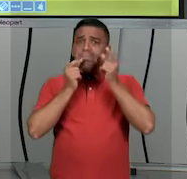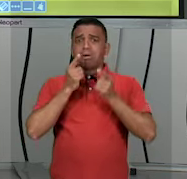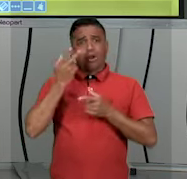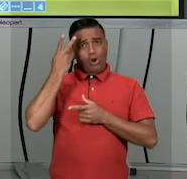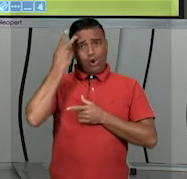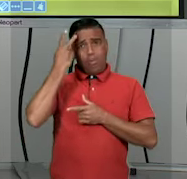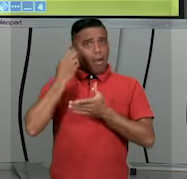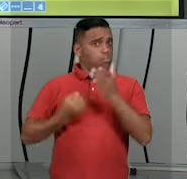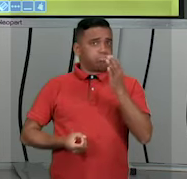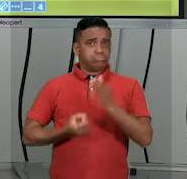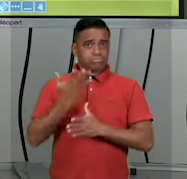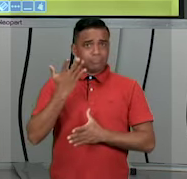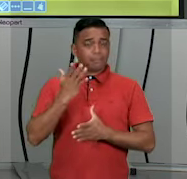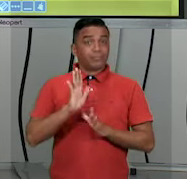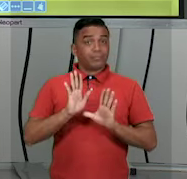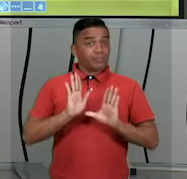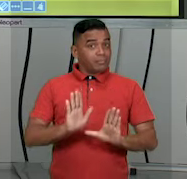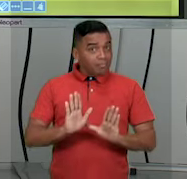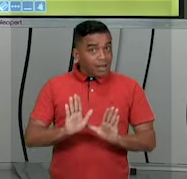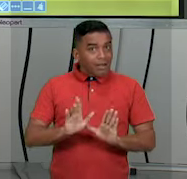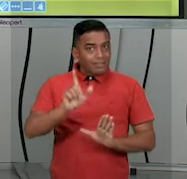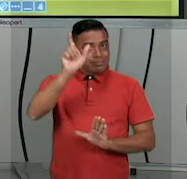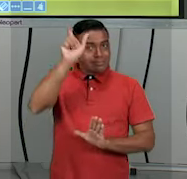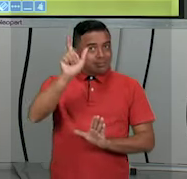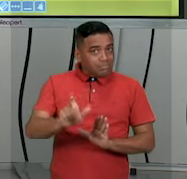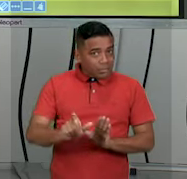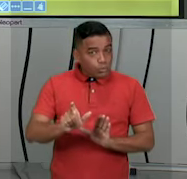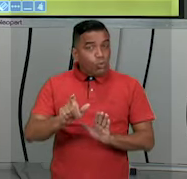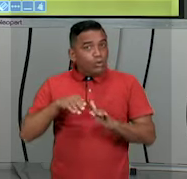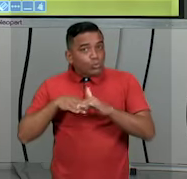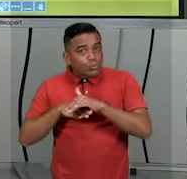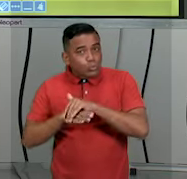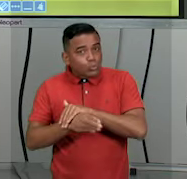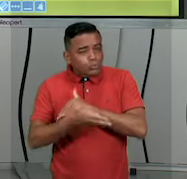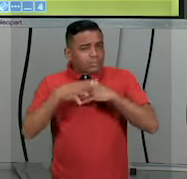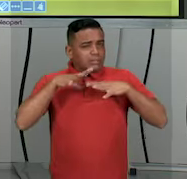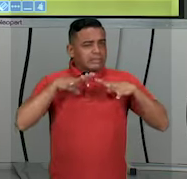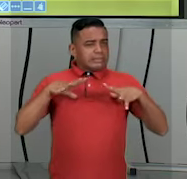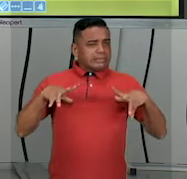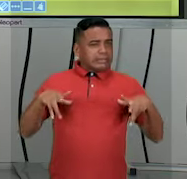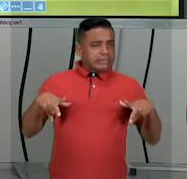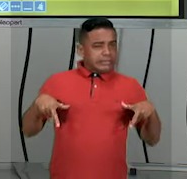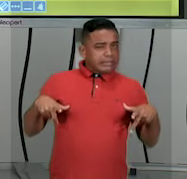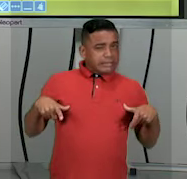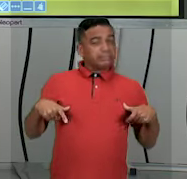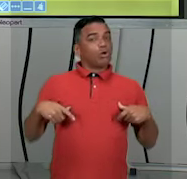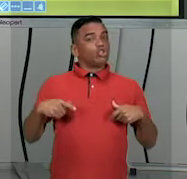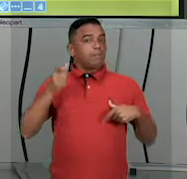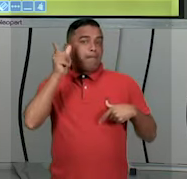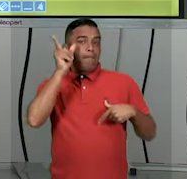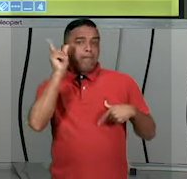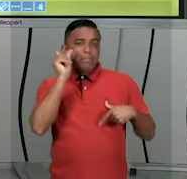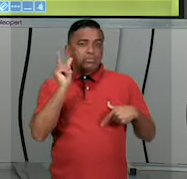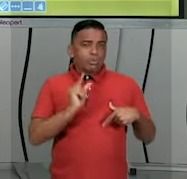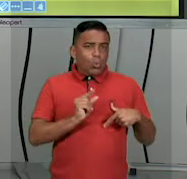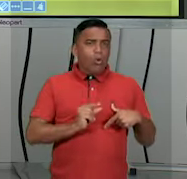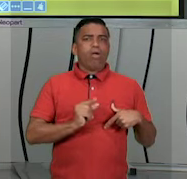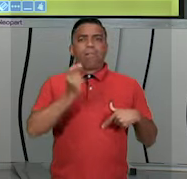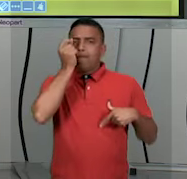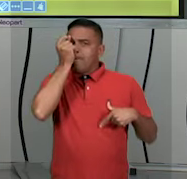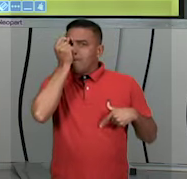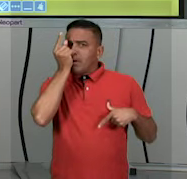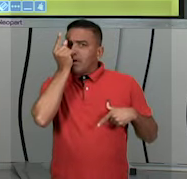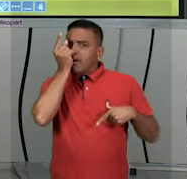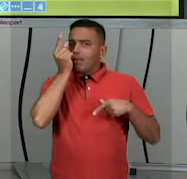se essa pessoa adquirir certos hábitos, ela pode reduzir um pouco, né? Você pode